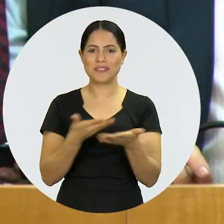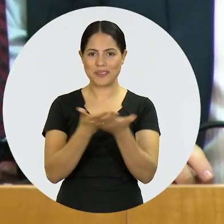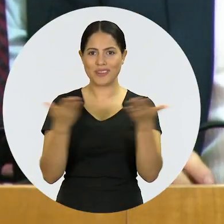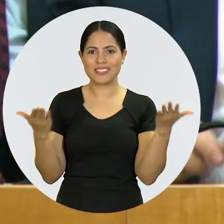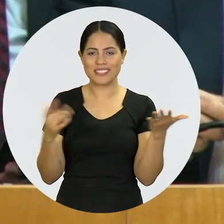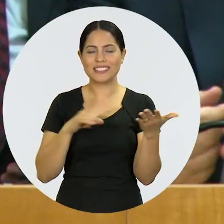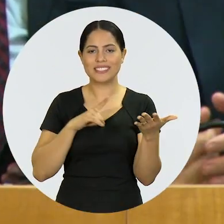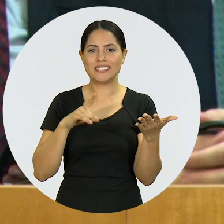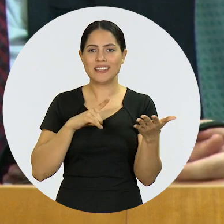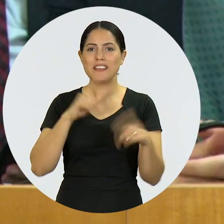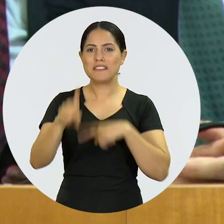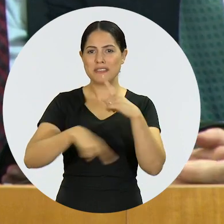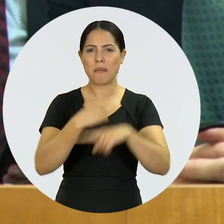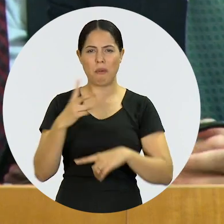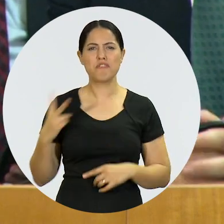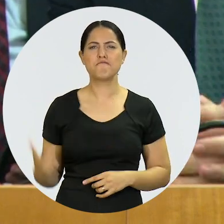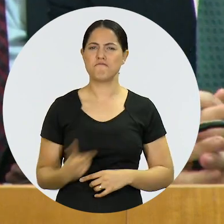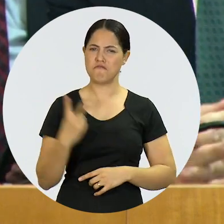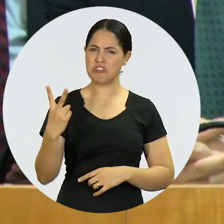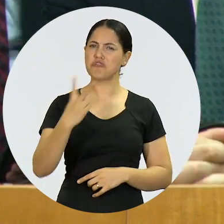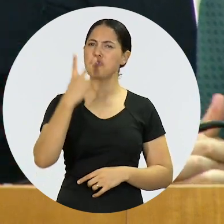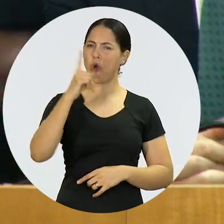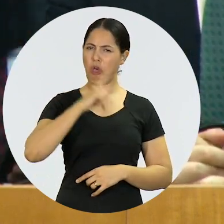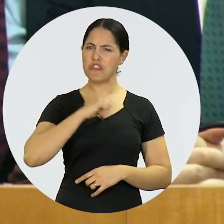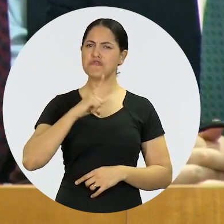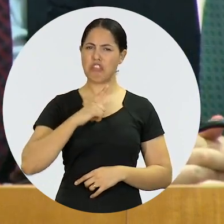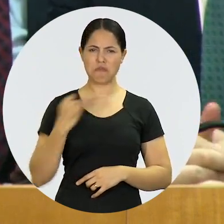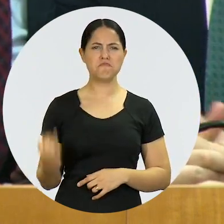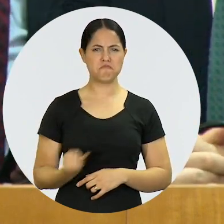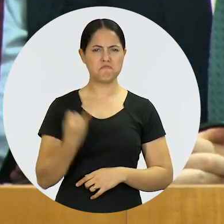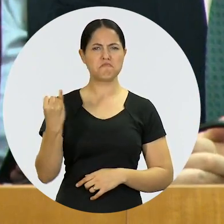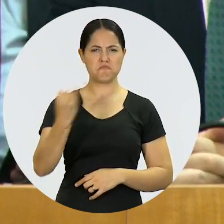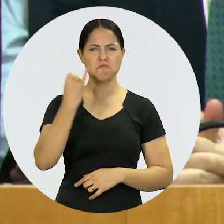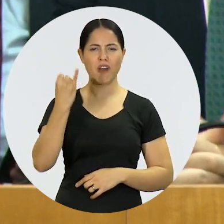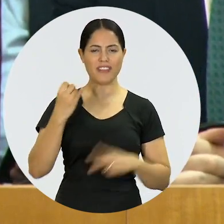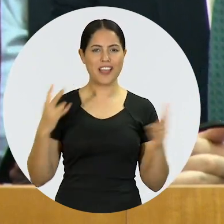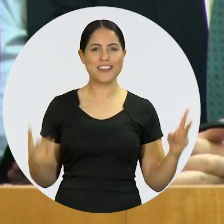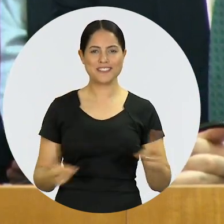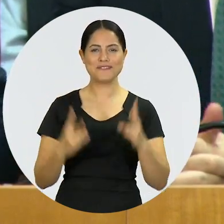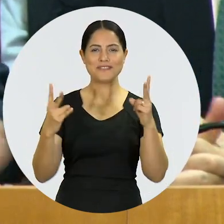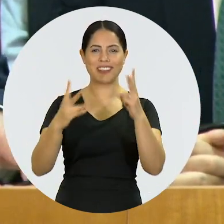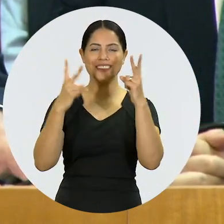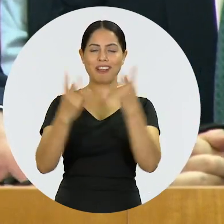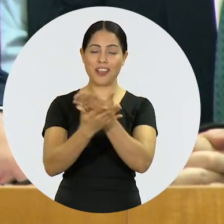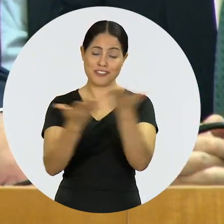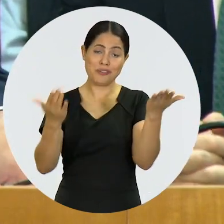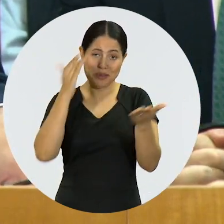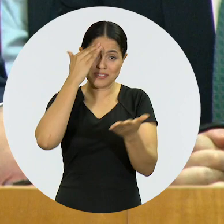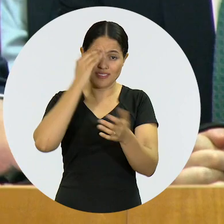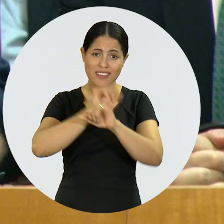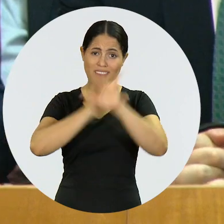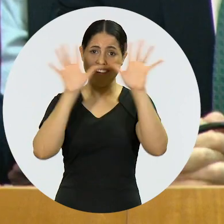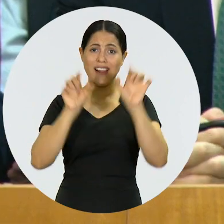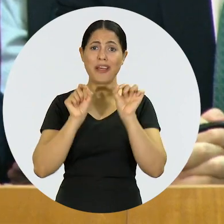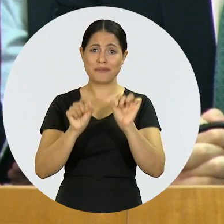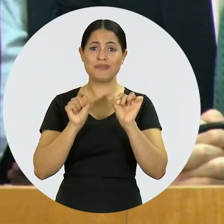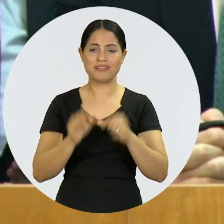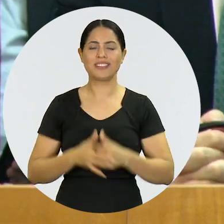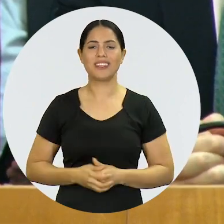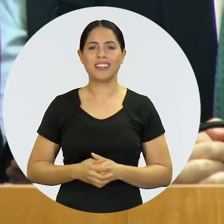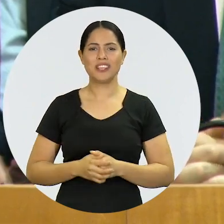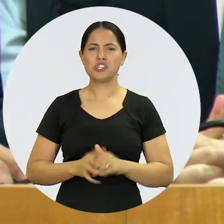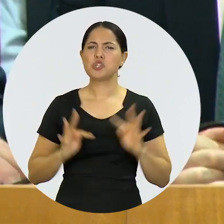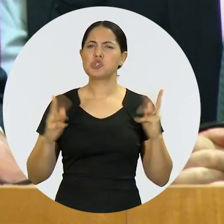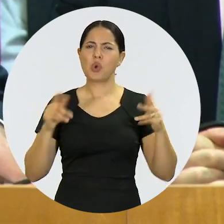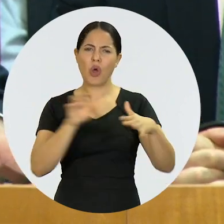após uma vitória, entendo eu e acho que entendemos nós e a